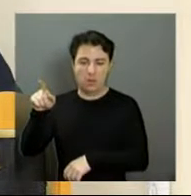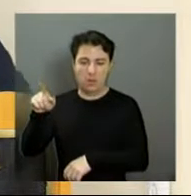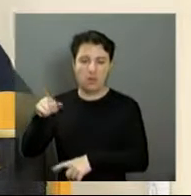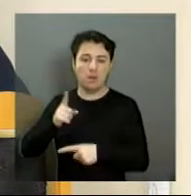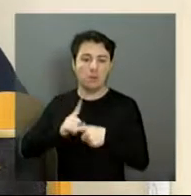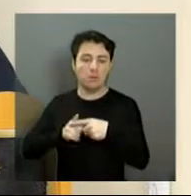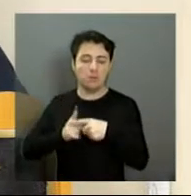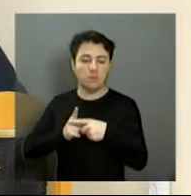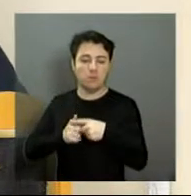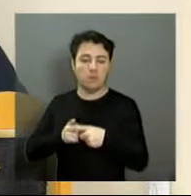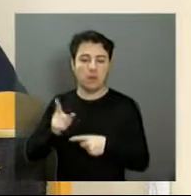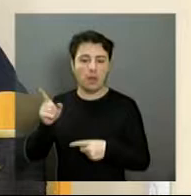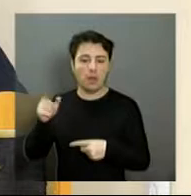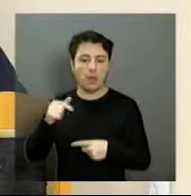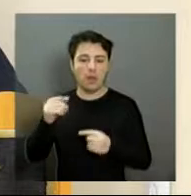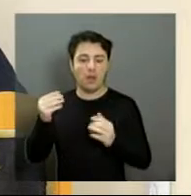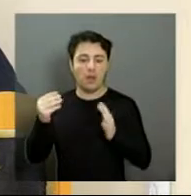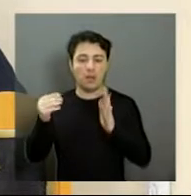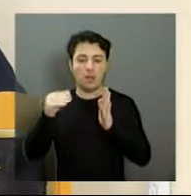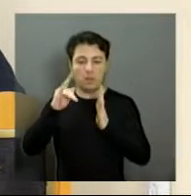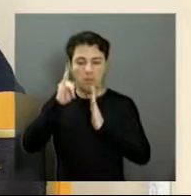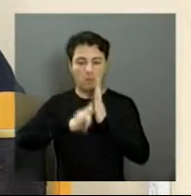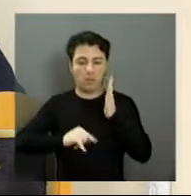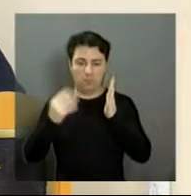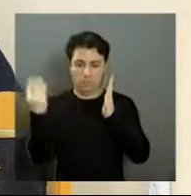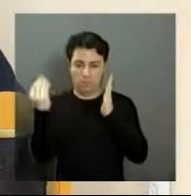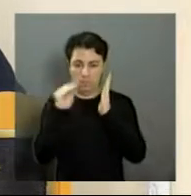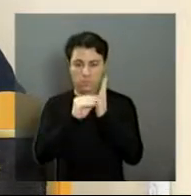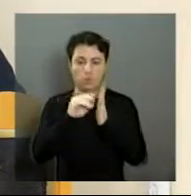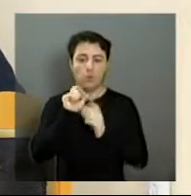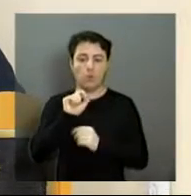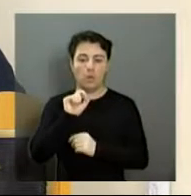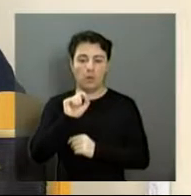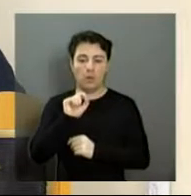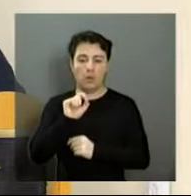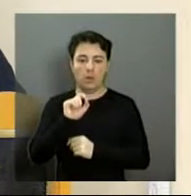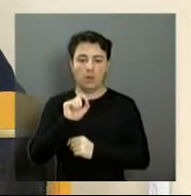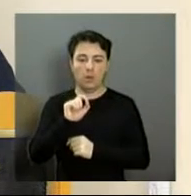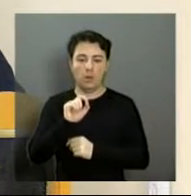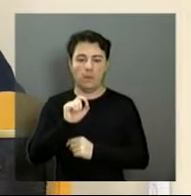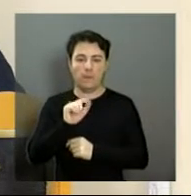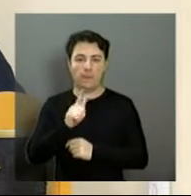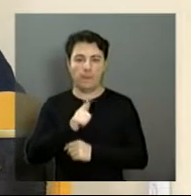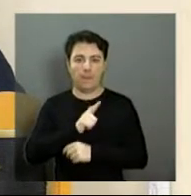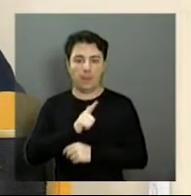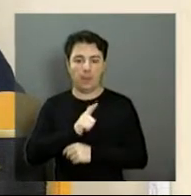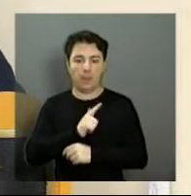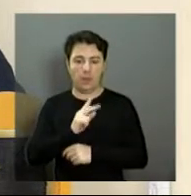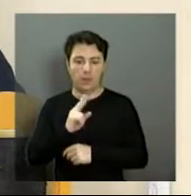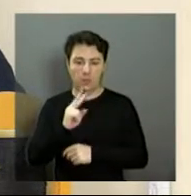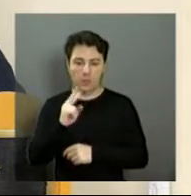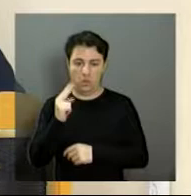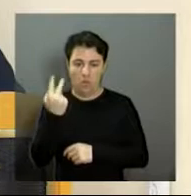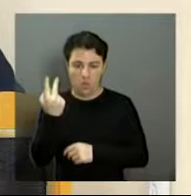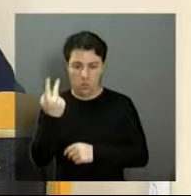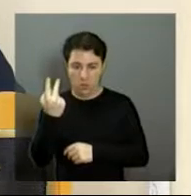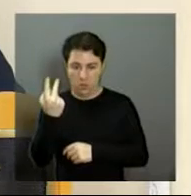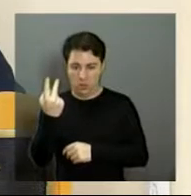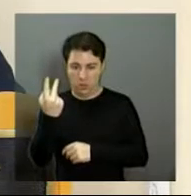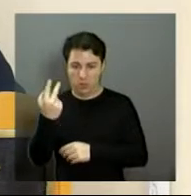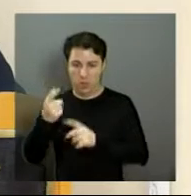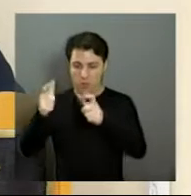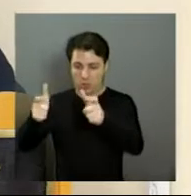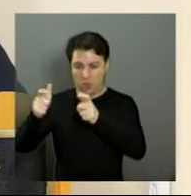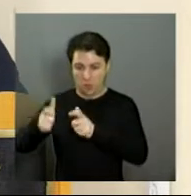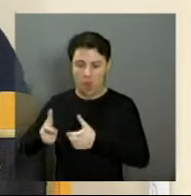e na proposta que colocasse na parte inferior, não na parte superior, seriam duas na parte de cima, agora vai ser uma na